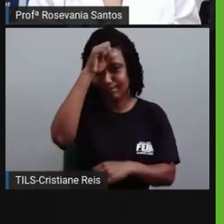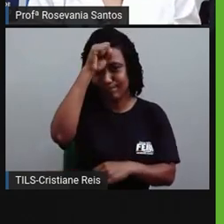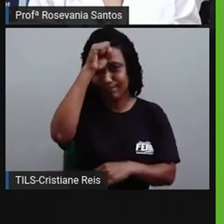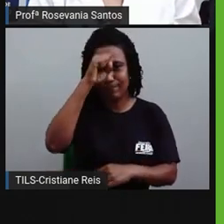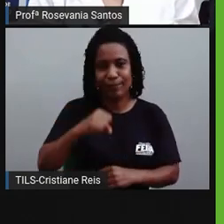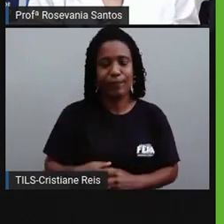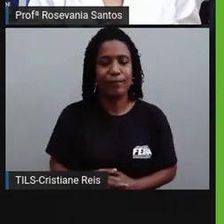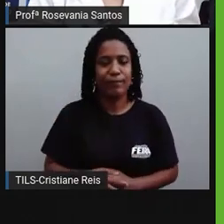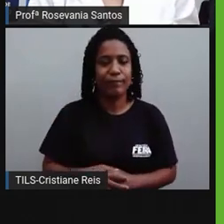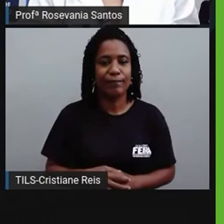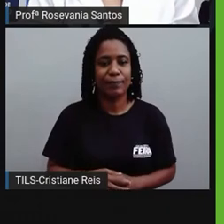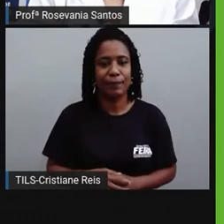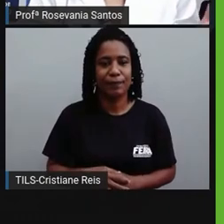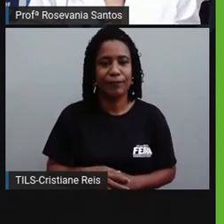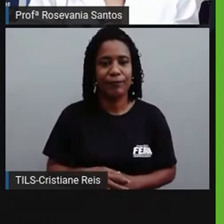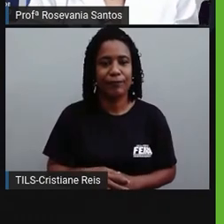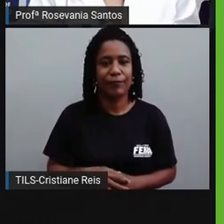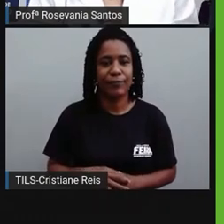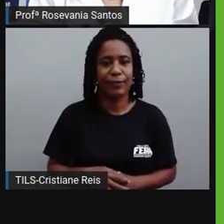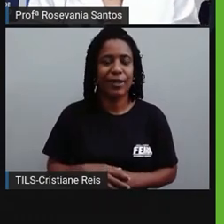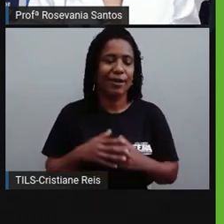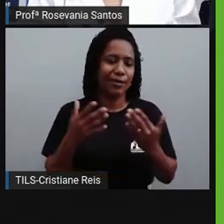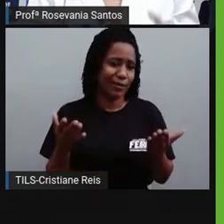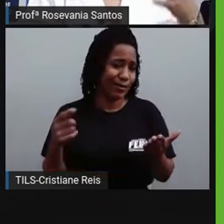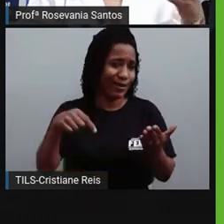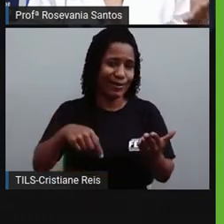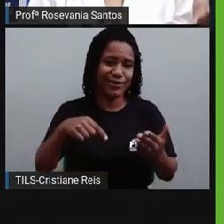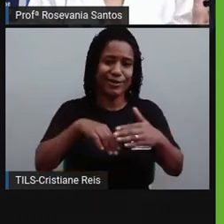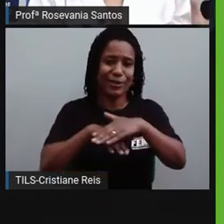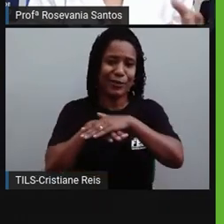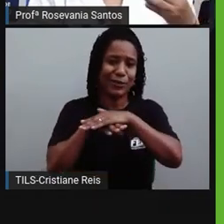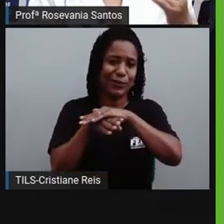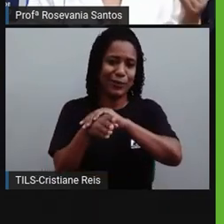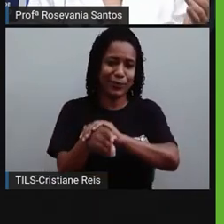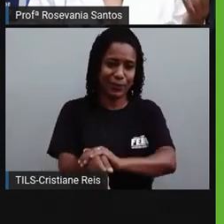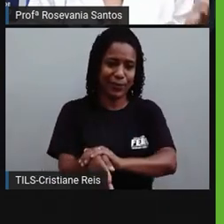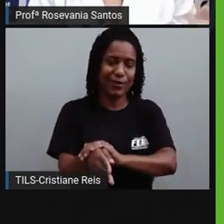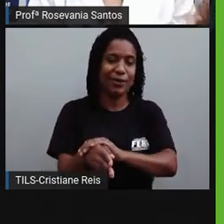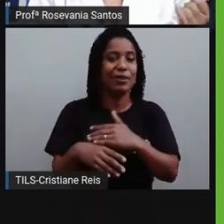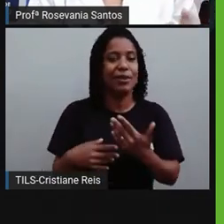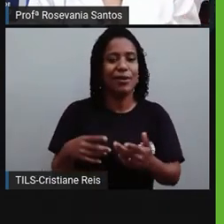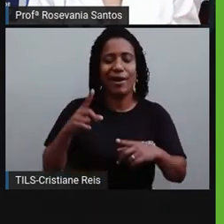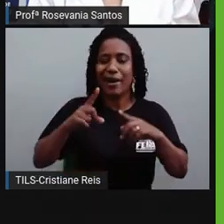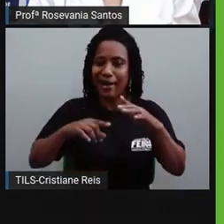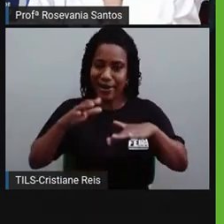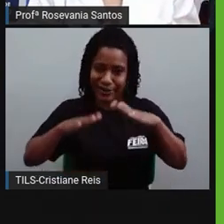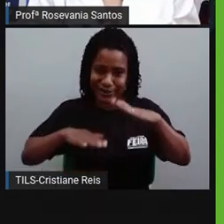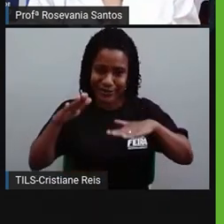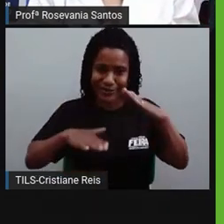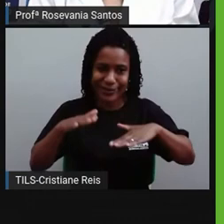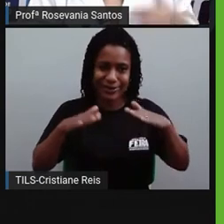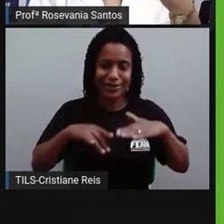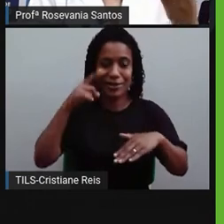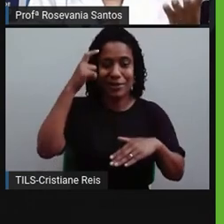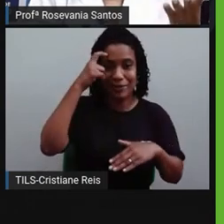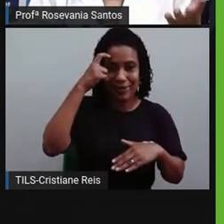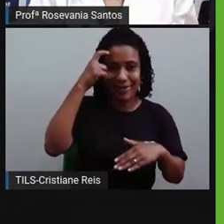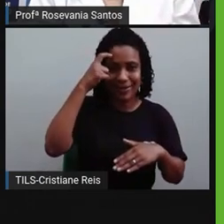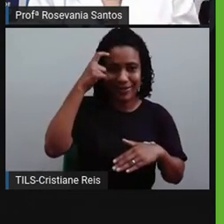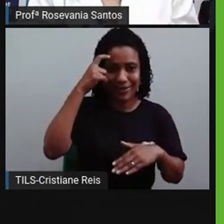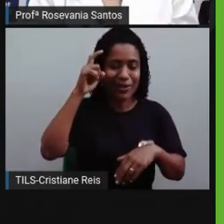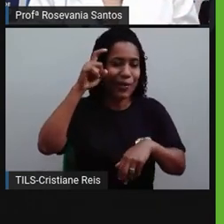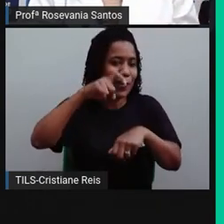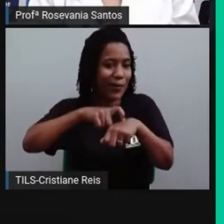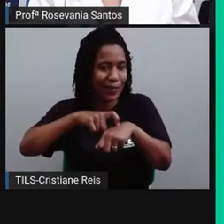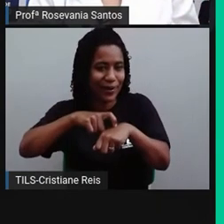Mas nada que o pessoal que já vive isso não esteja acostumado. Aí um detalhe, às vezes a gente ainda tem também a questão até do horário de verão, que ainda tem que